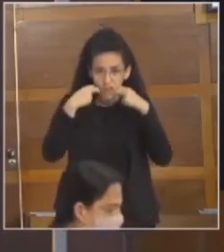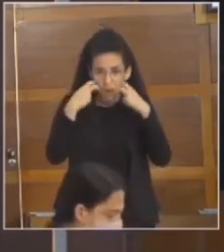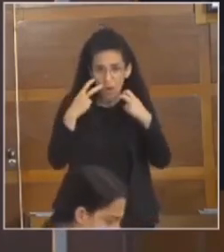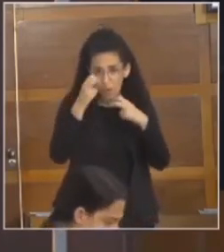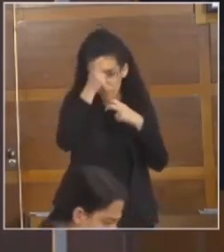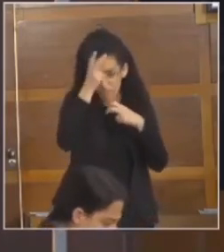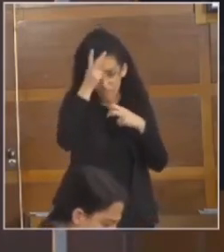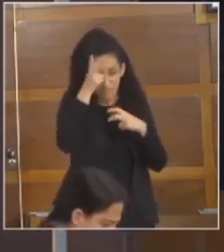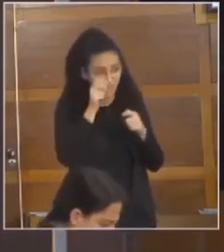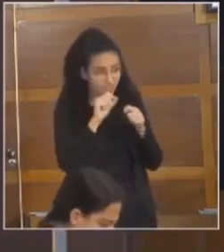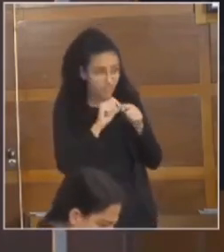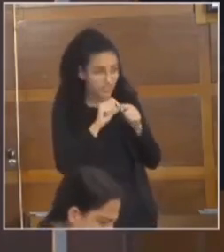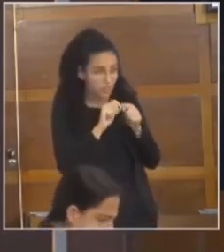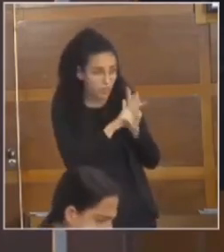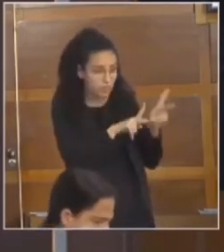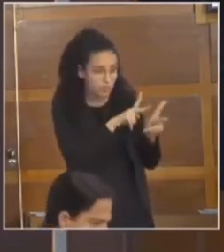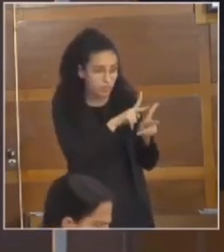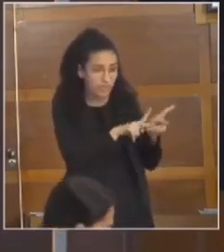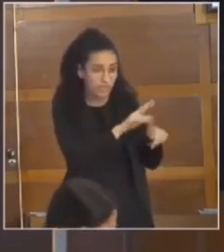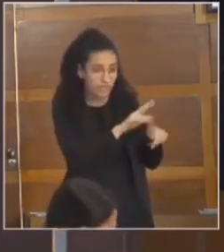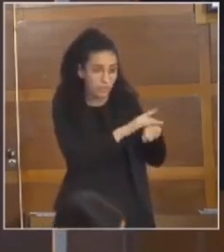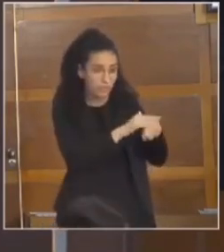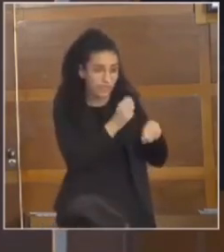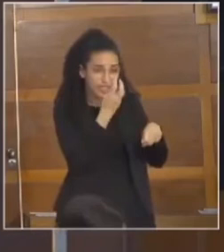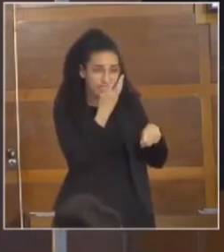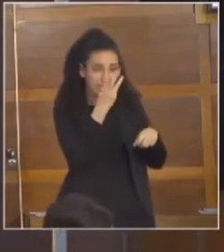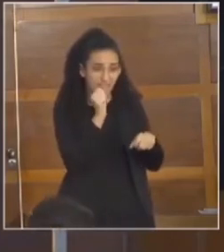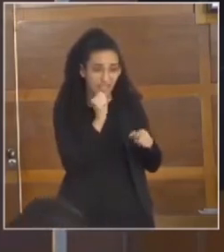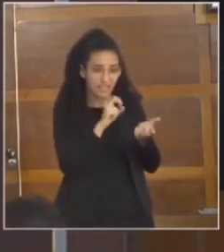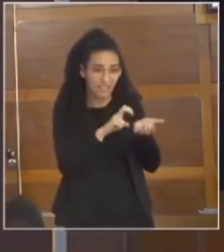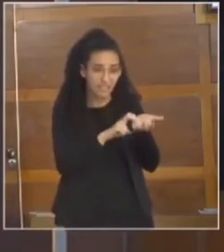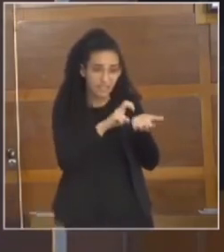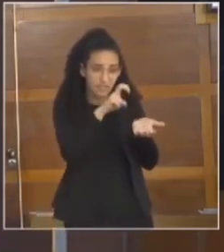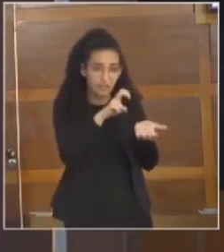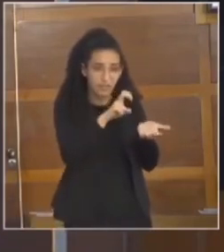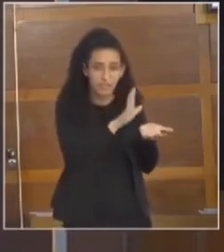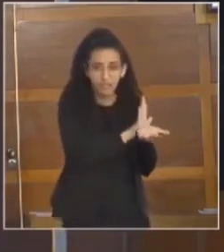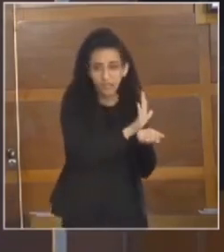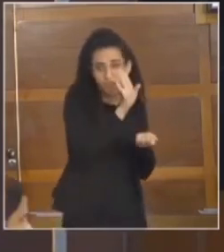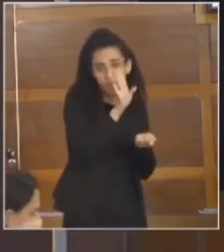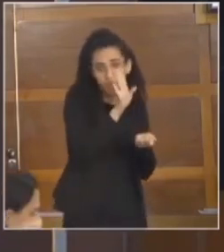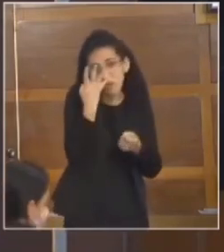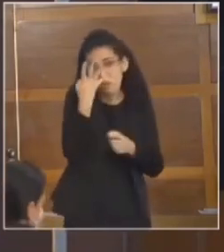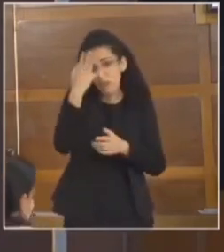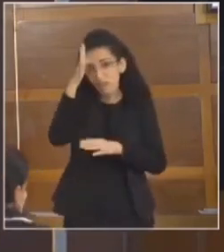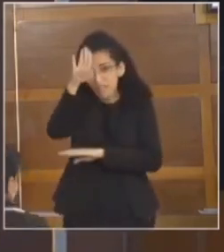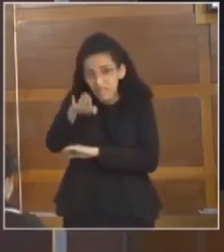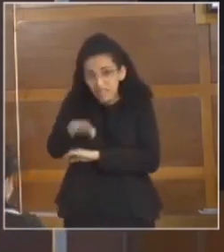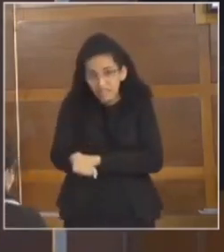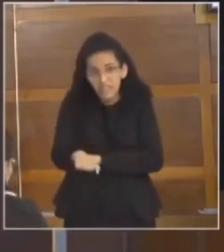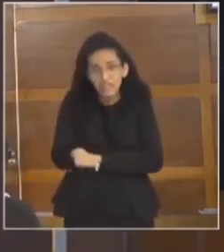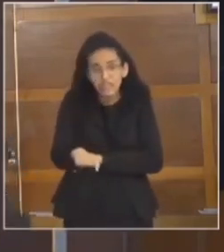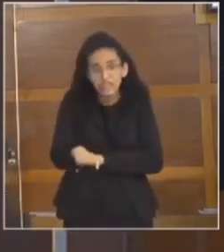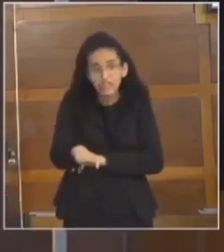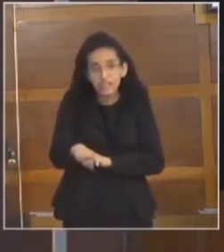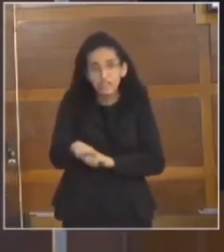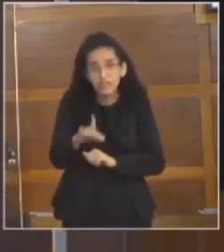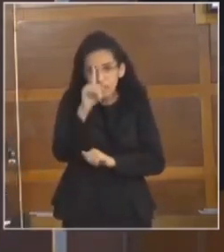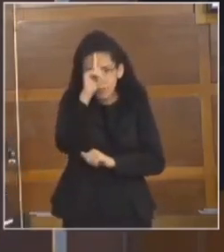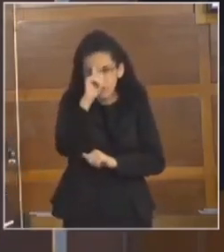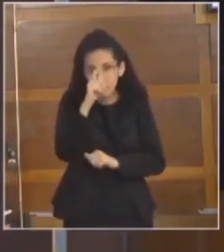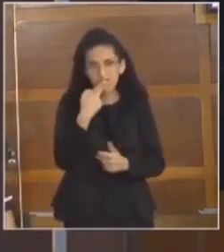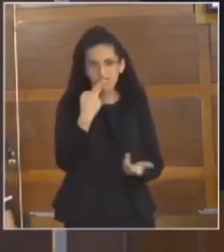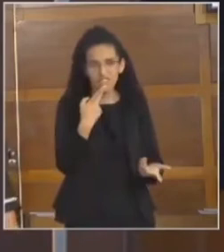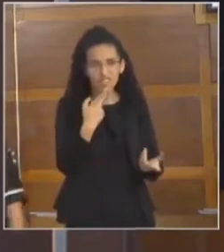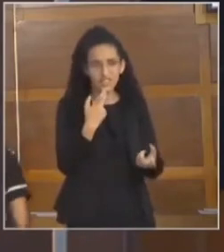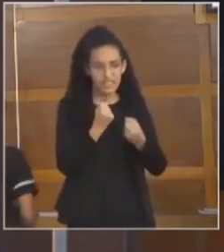a população debilitada sair três horas da manhã de suas casas para ser atendido quatro horas da tarde no outro dia alegando